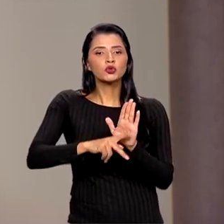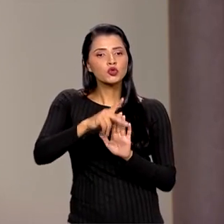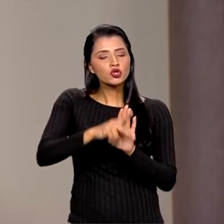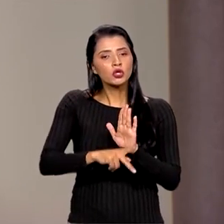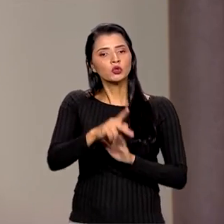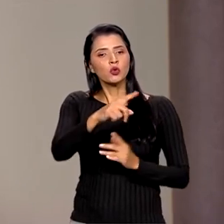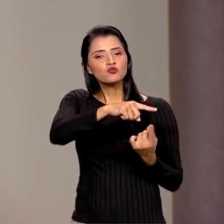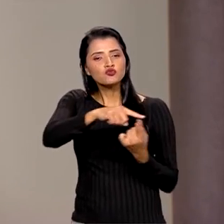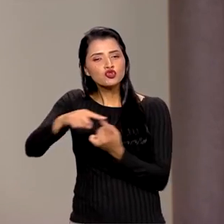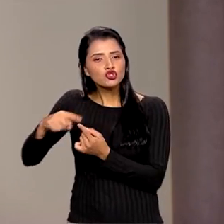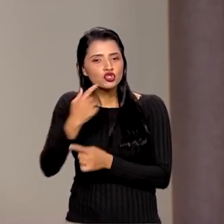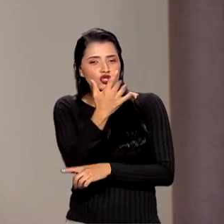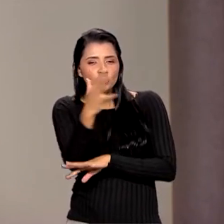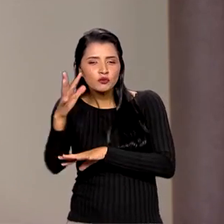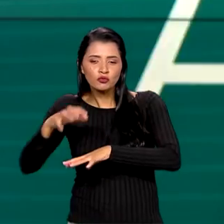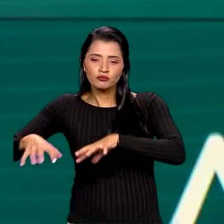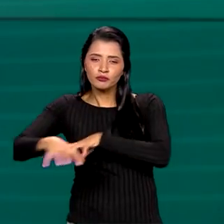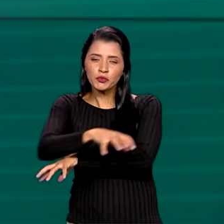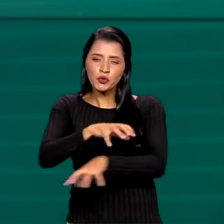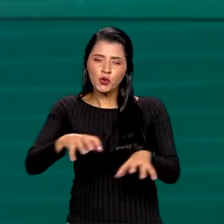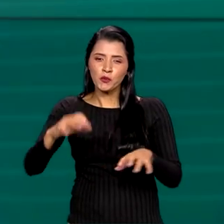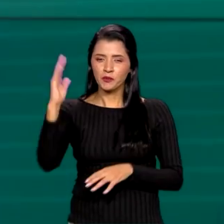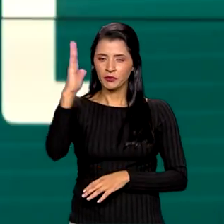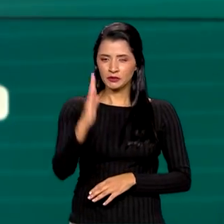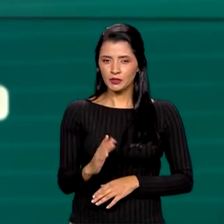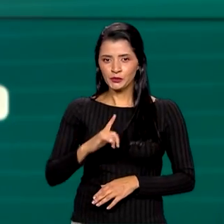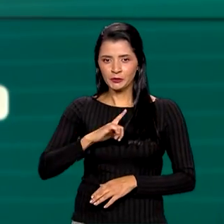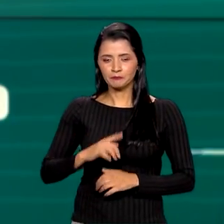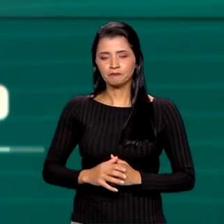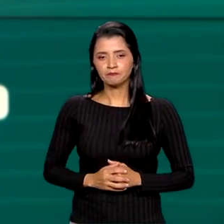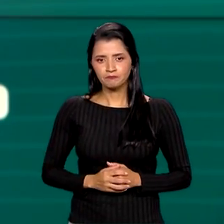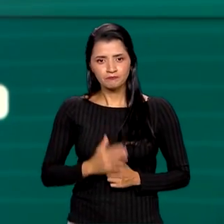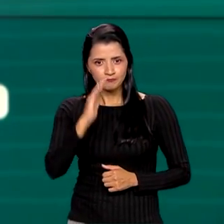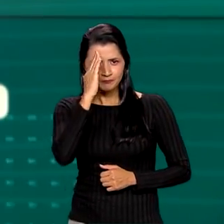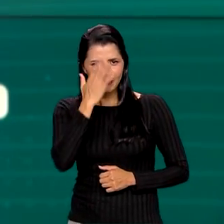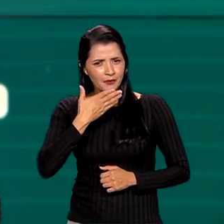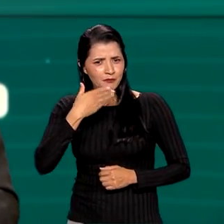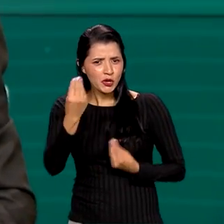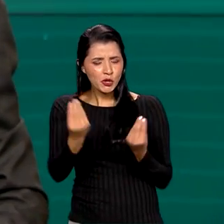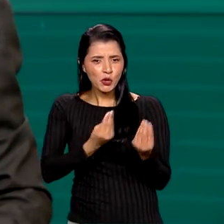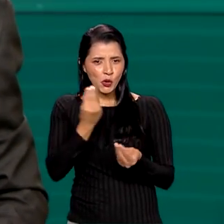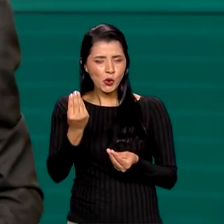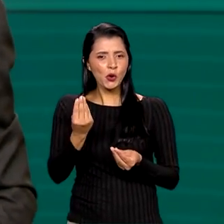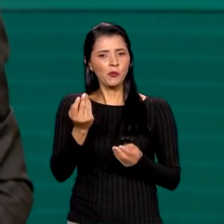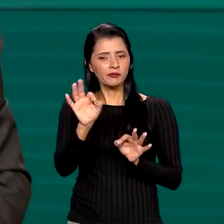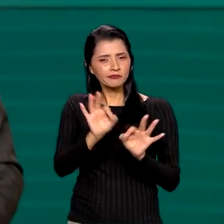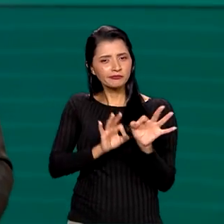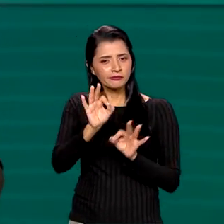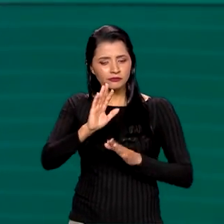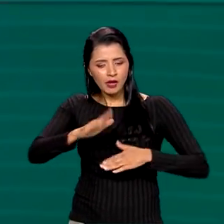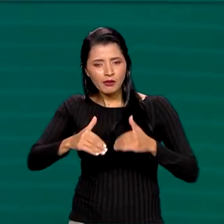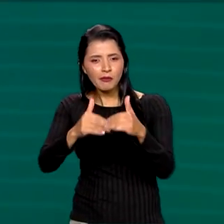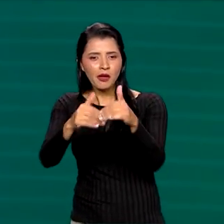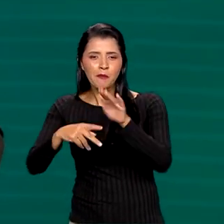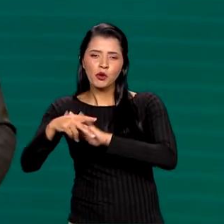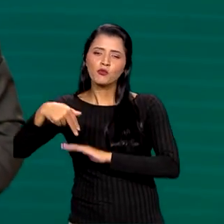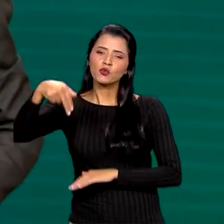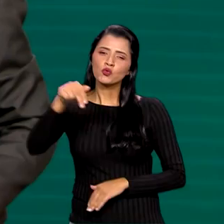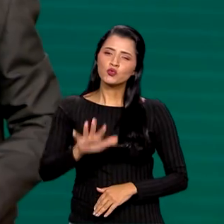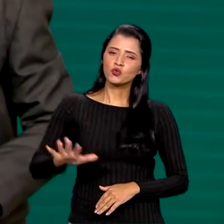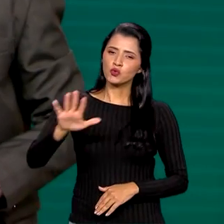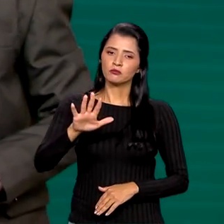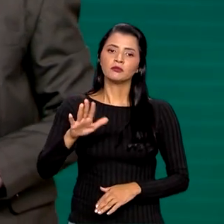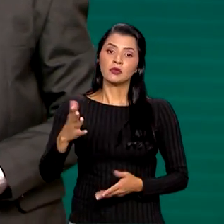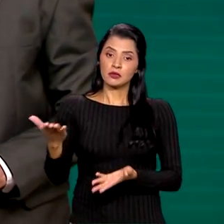nativas nos biomas brasileiros. E para entendermos melhor esse plano de desenvolvimento do Nordeste, nós